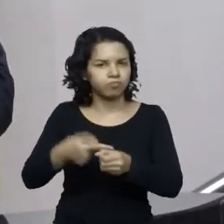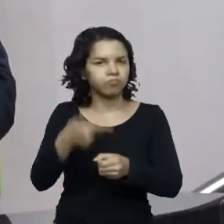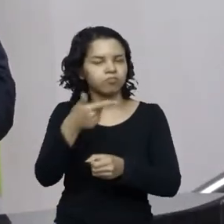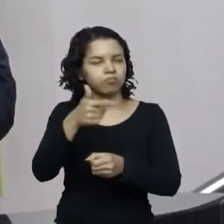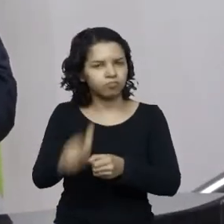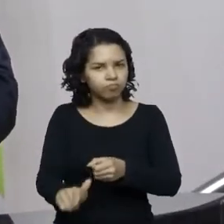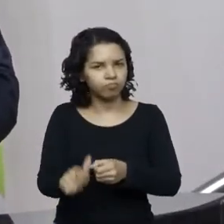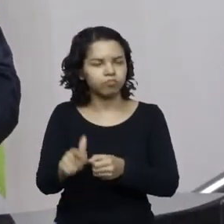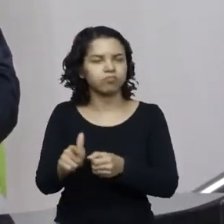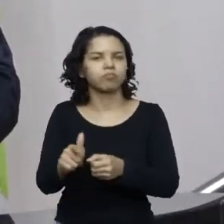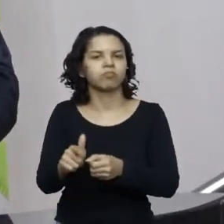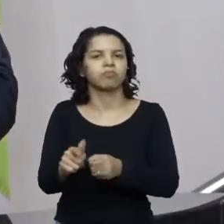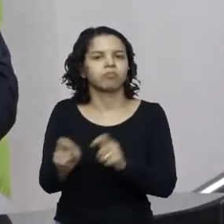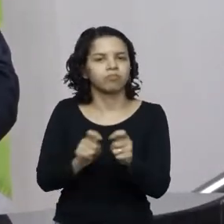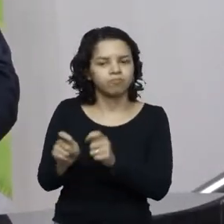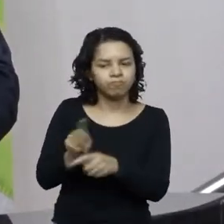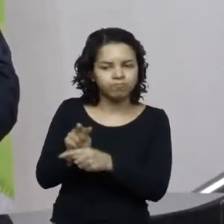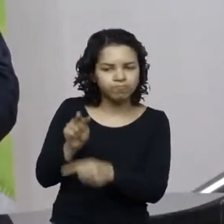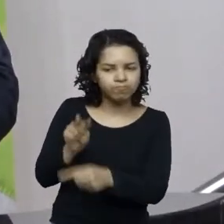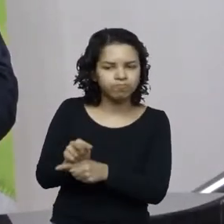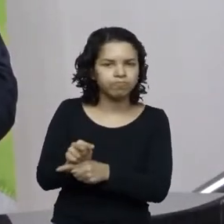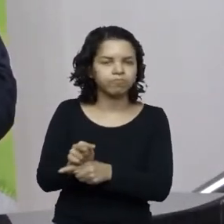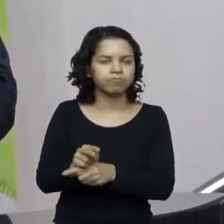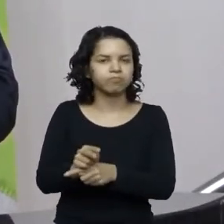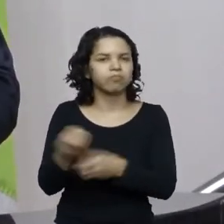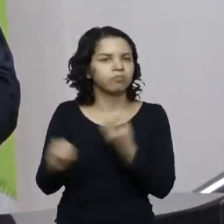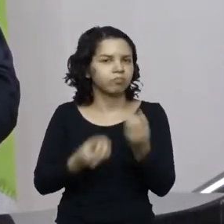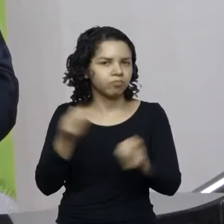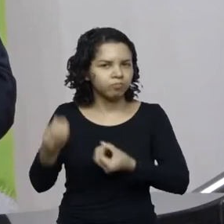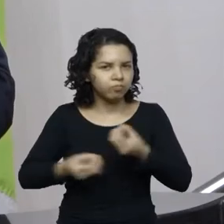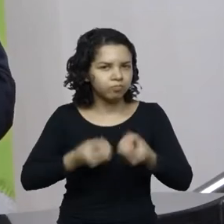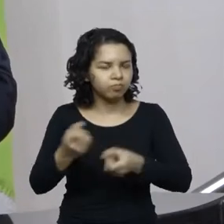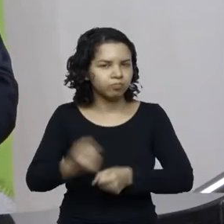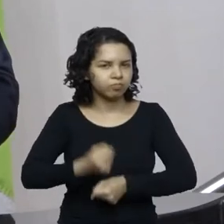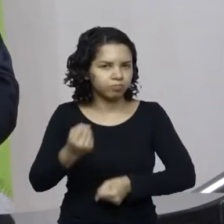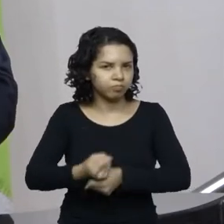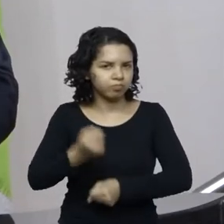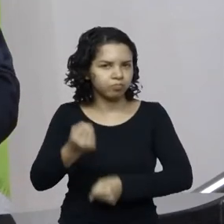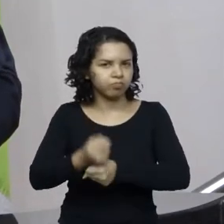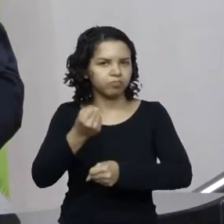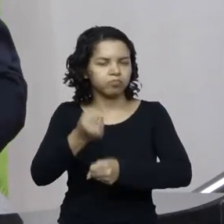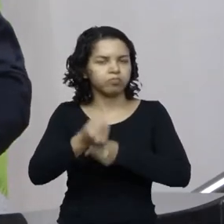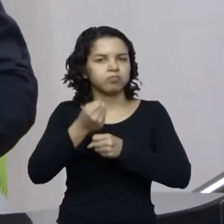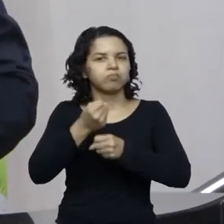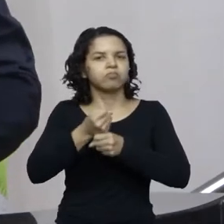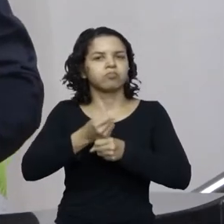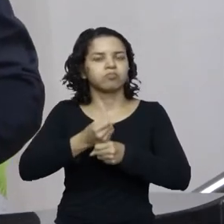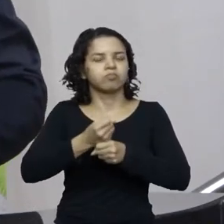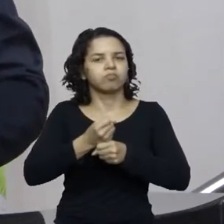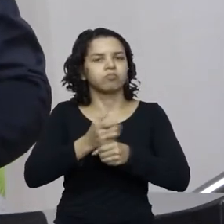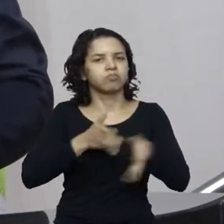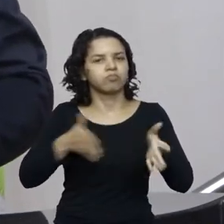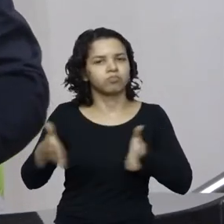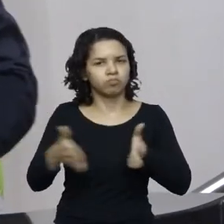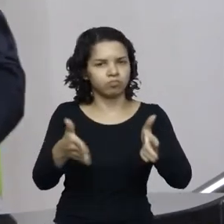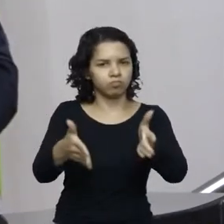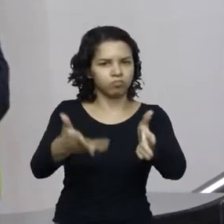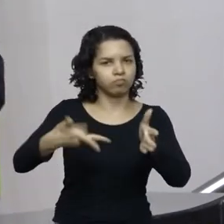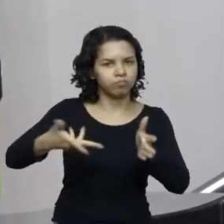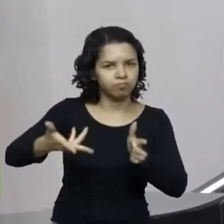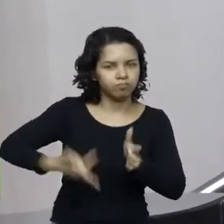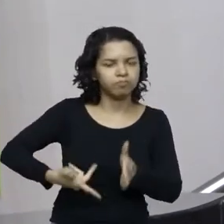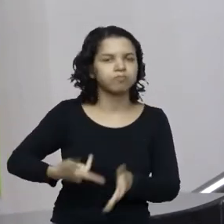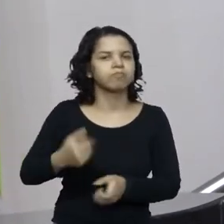em Blumenau, a SC-68, que por alguns anos ficou parada, foi retomada, e esperamos que avance, inclusive, melhore o seu ritmo, porque é uma